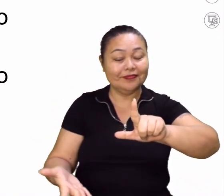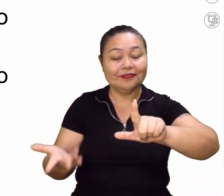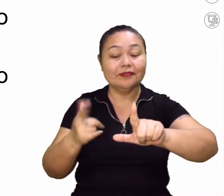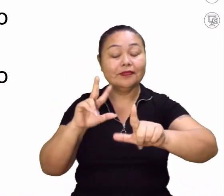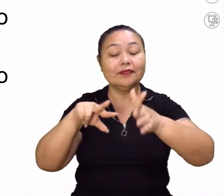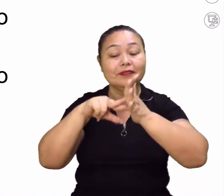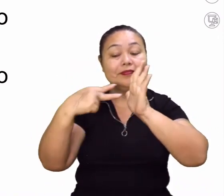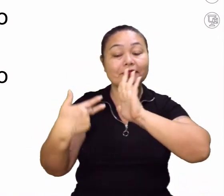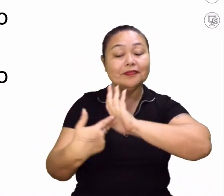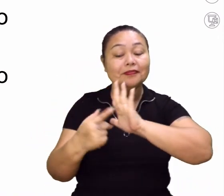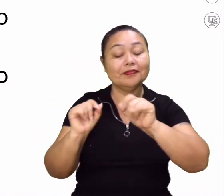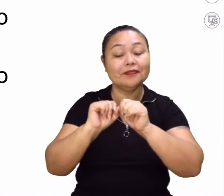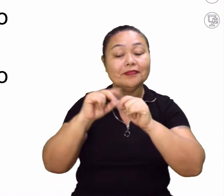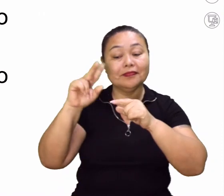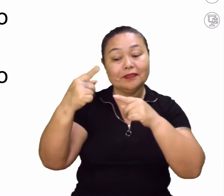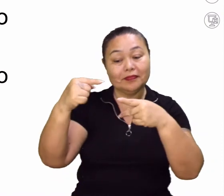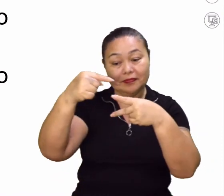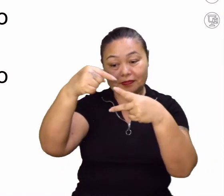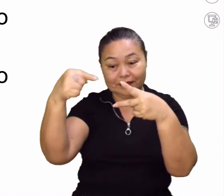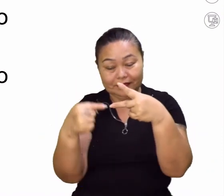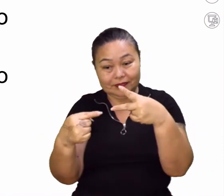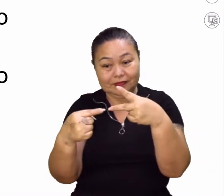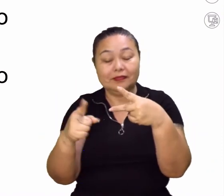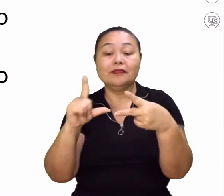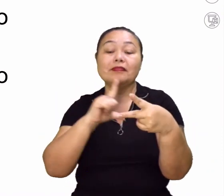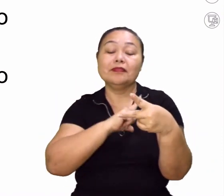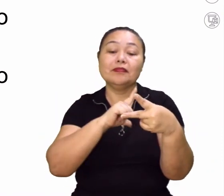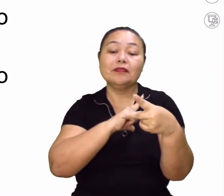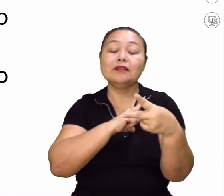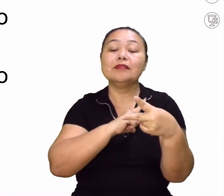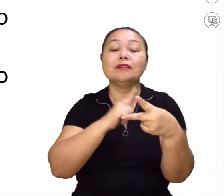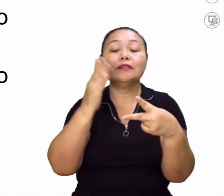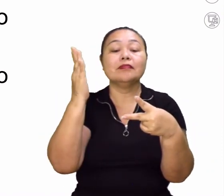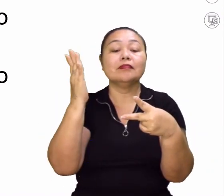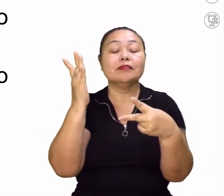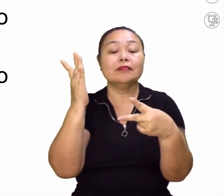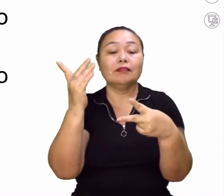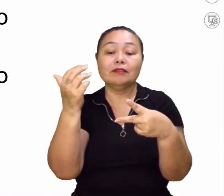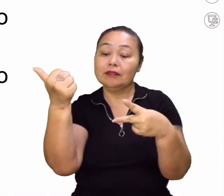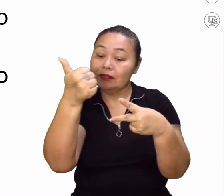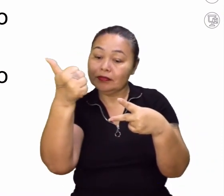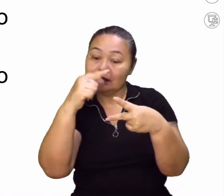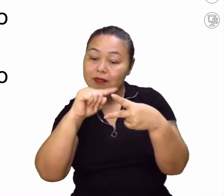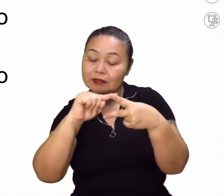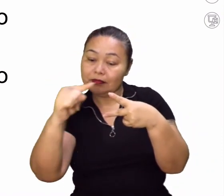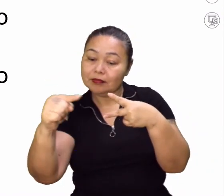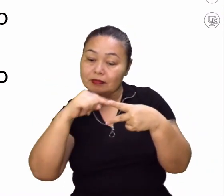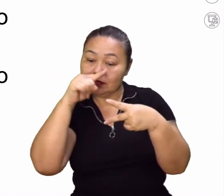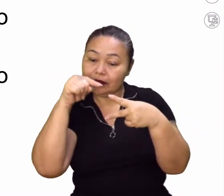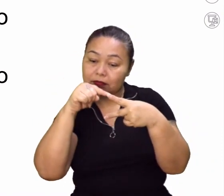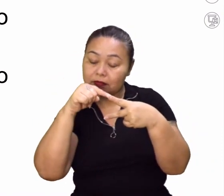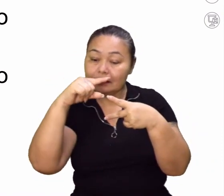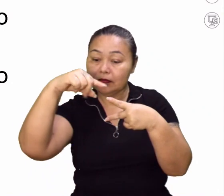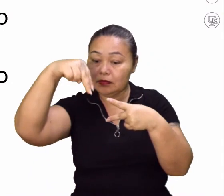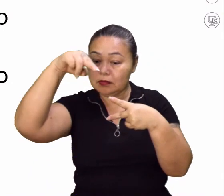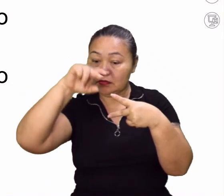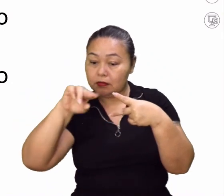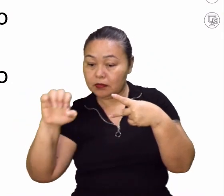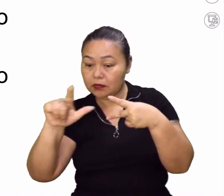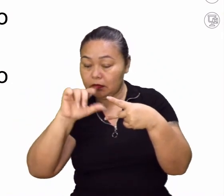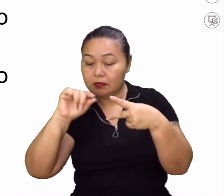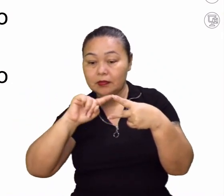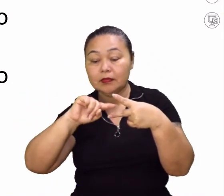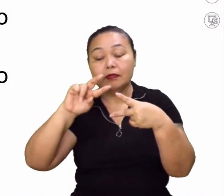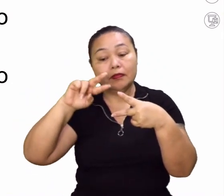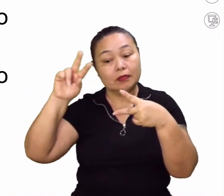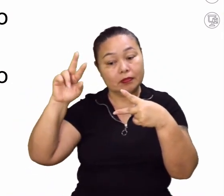que quer dizer respectivamente? Vamos lá. É que você tem que considerar primeiro a função das rosa do vento na